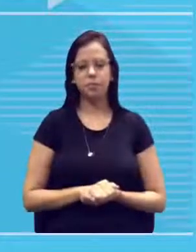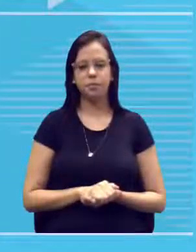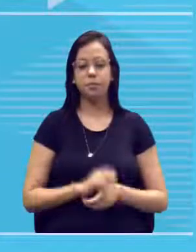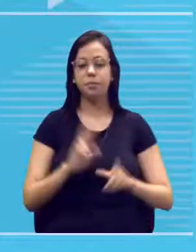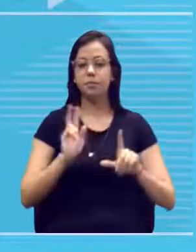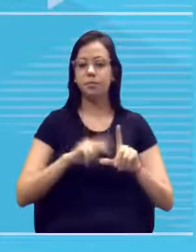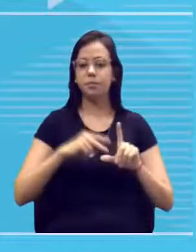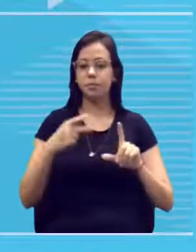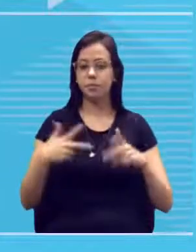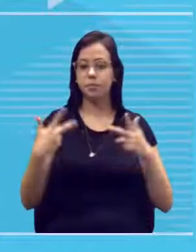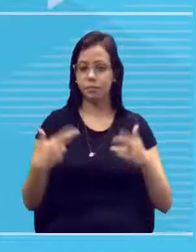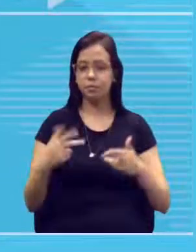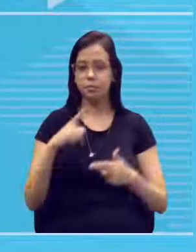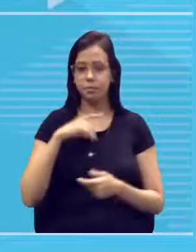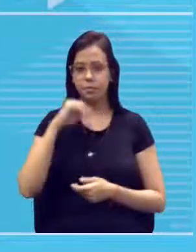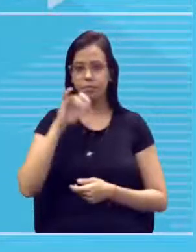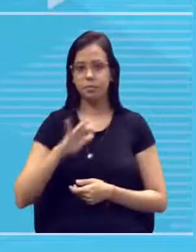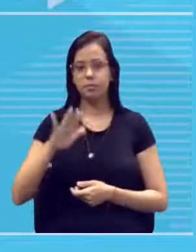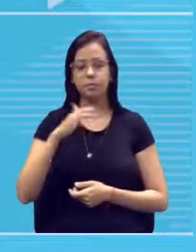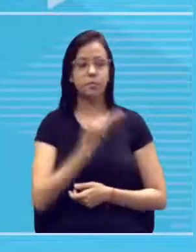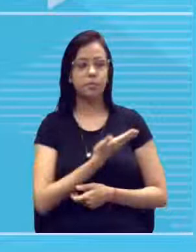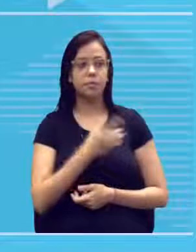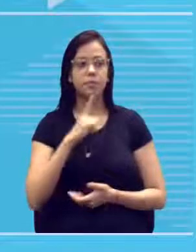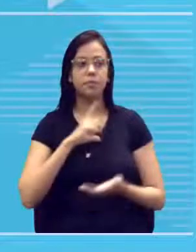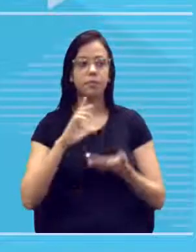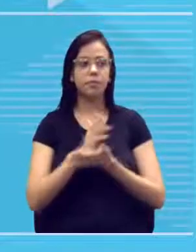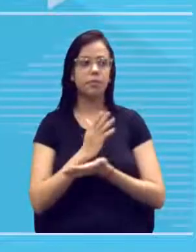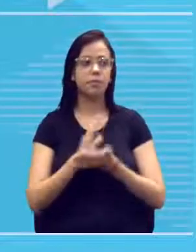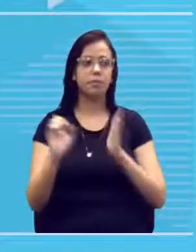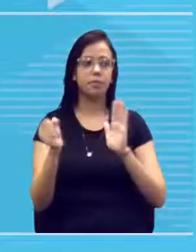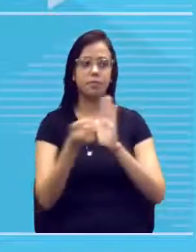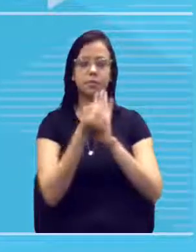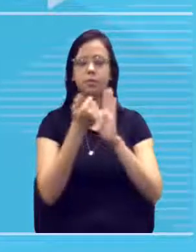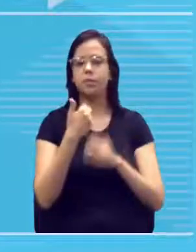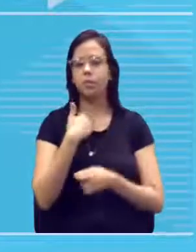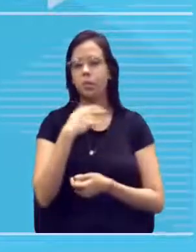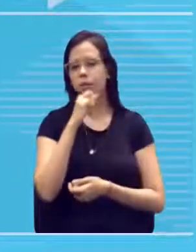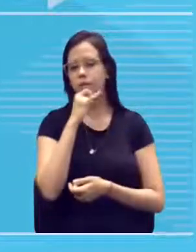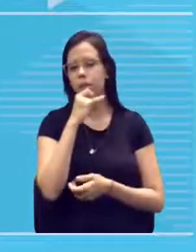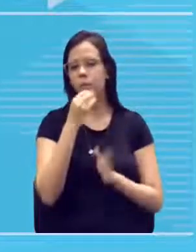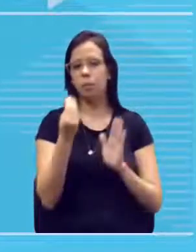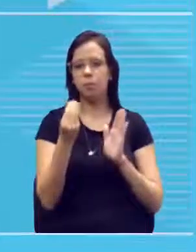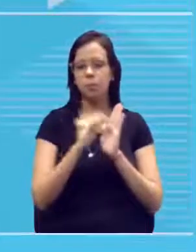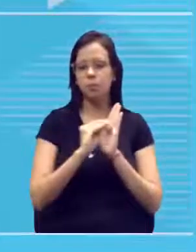a gente está aqui, ele tem alguns símbolos, tá? Eu não vou botar a fotinha na